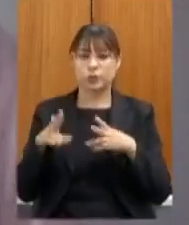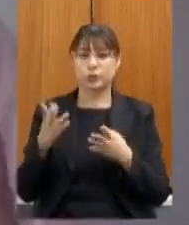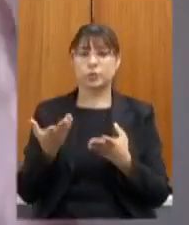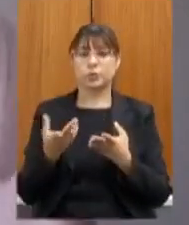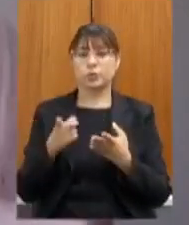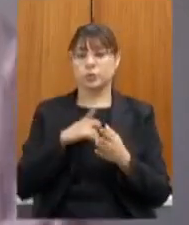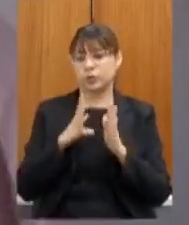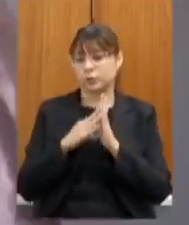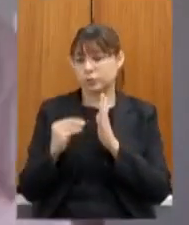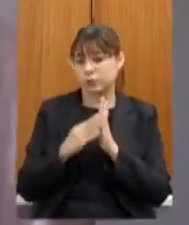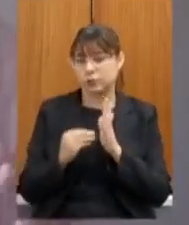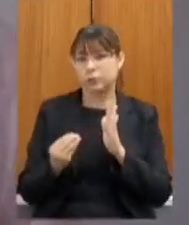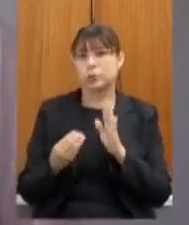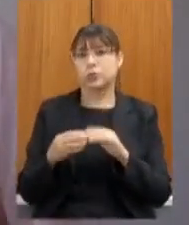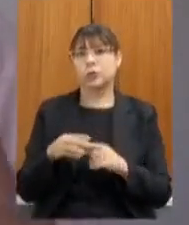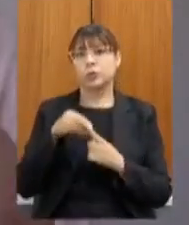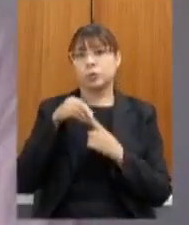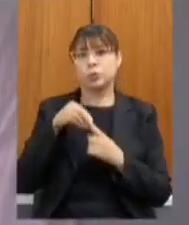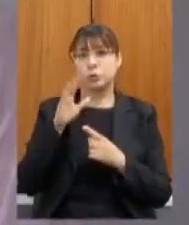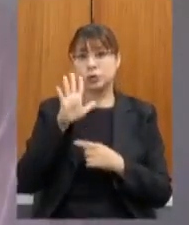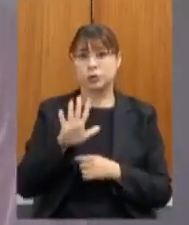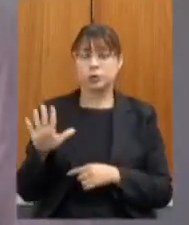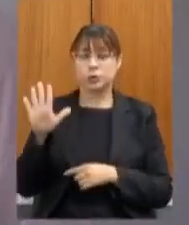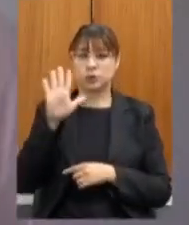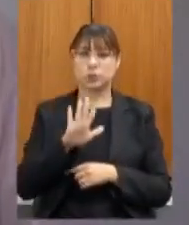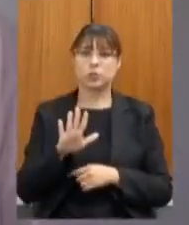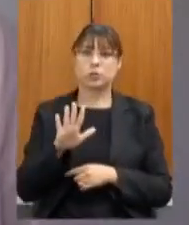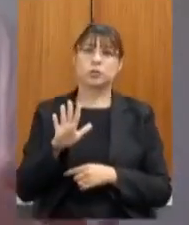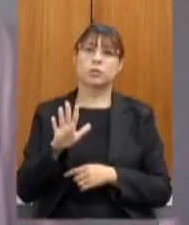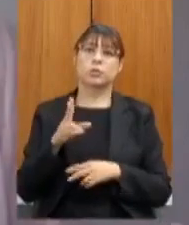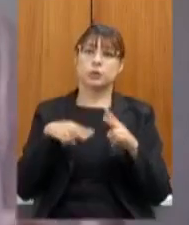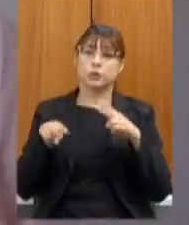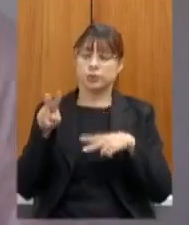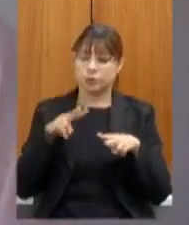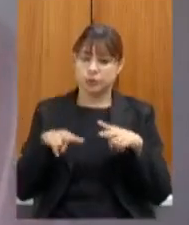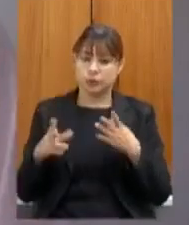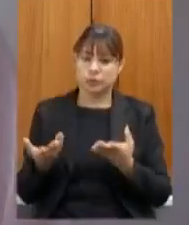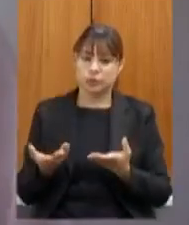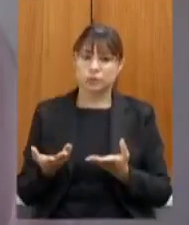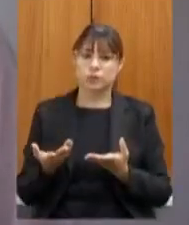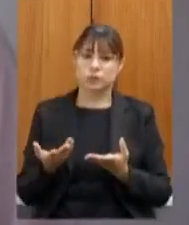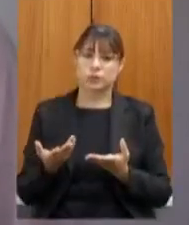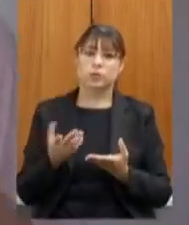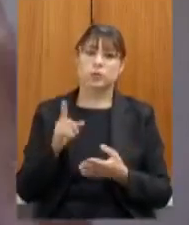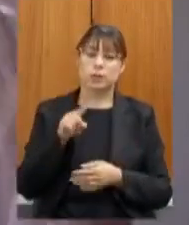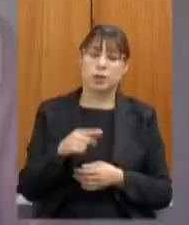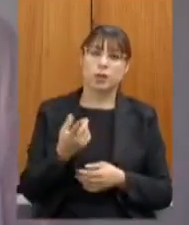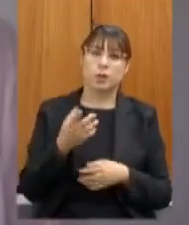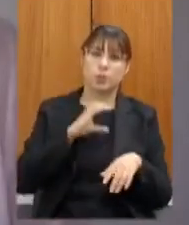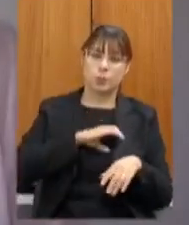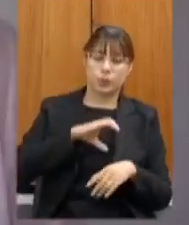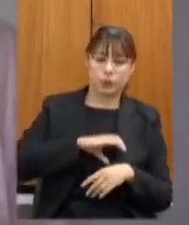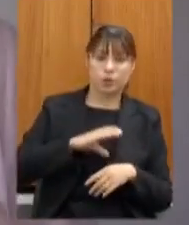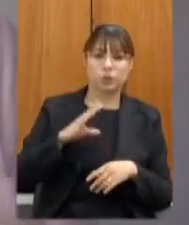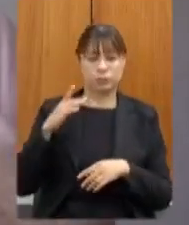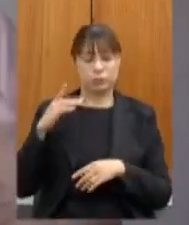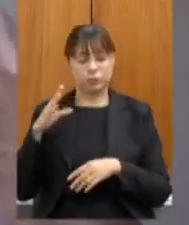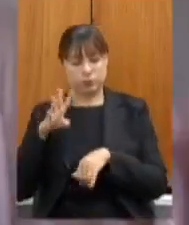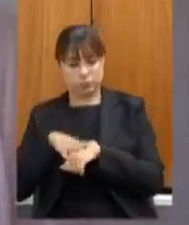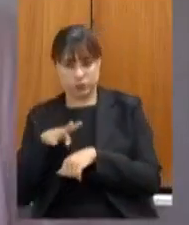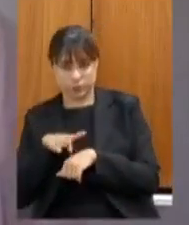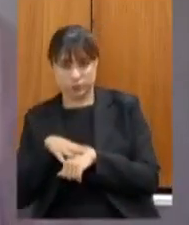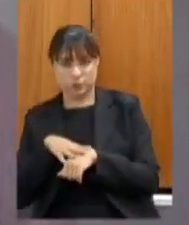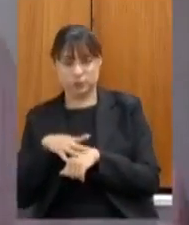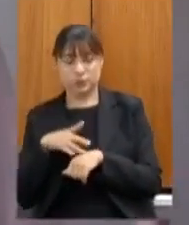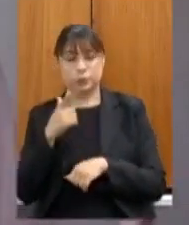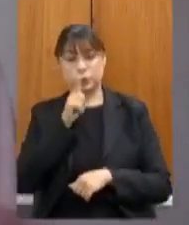referência única nacional avaliando os componentes curriculares português e matemática nós conseguimos duas